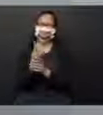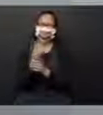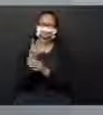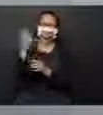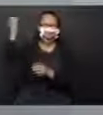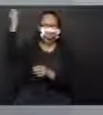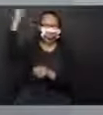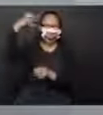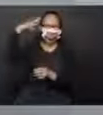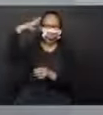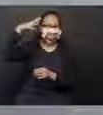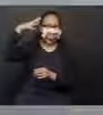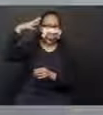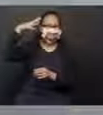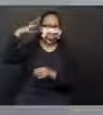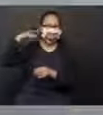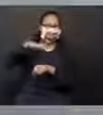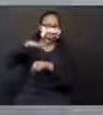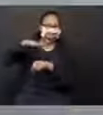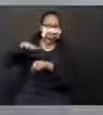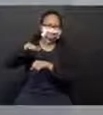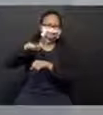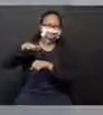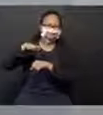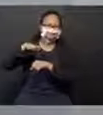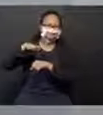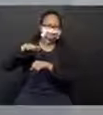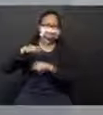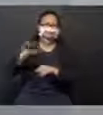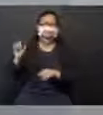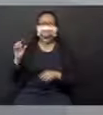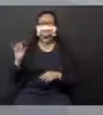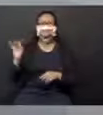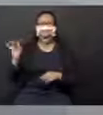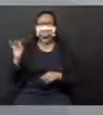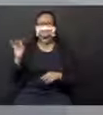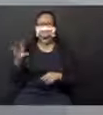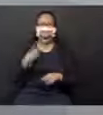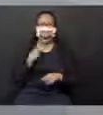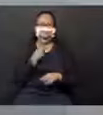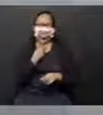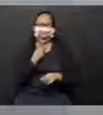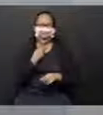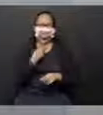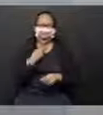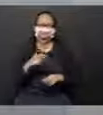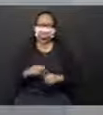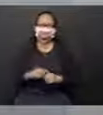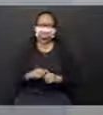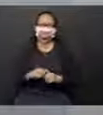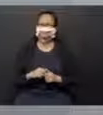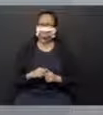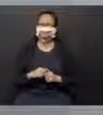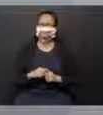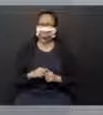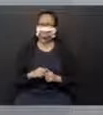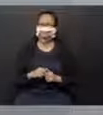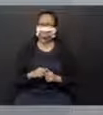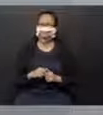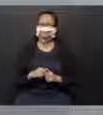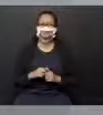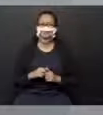vai sobre ela. Então, sozinha, ela não pode existir. Então, eu acho que está meio furado isso aqui, hein?